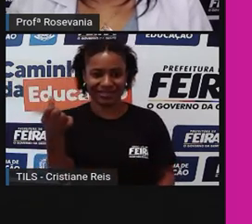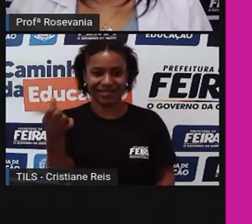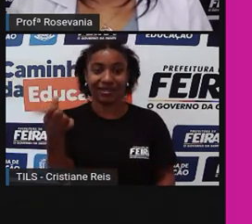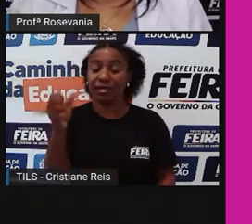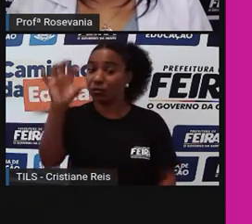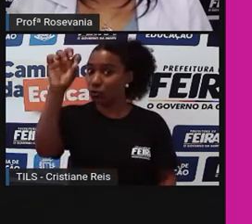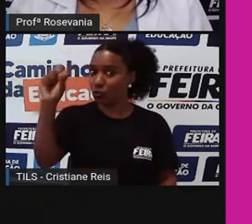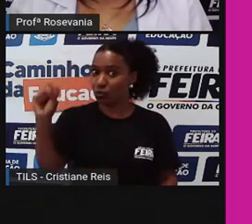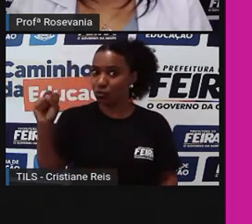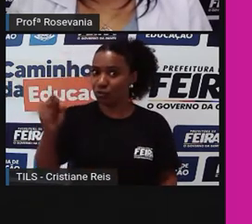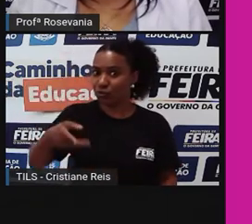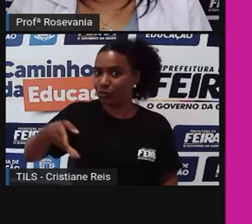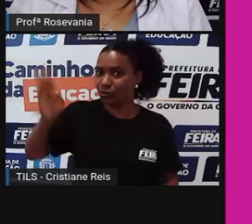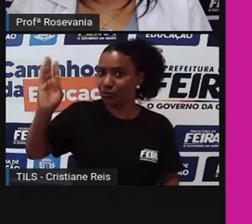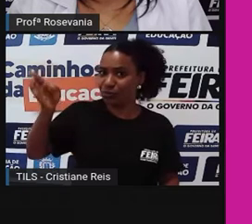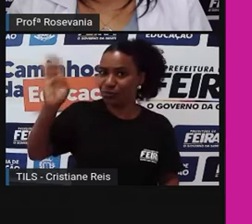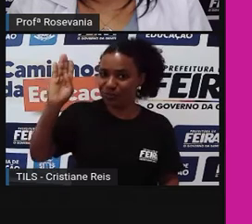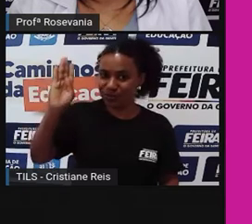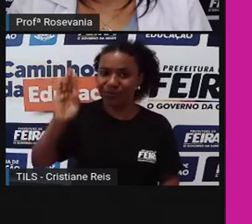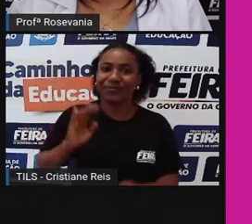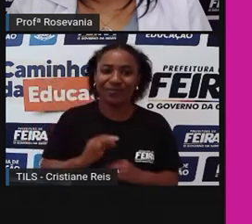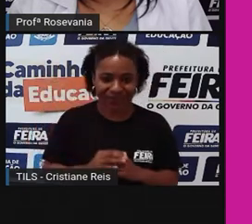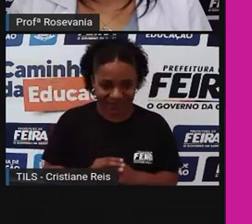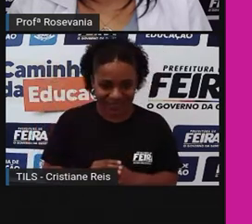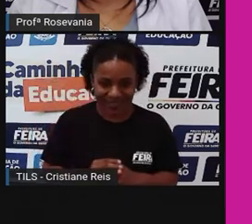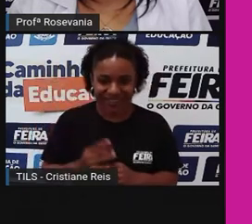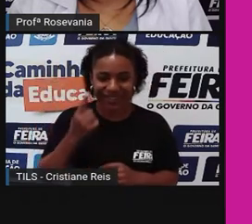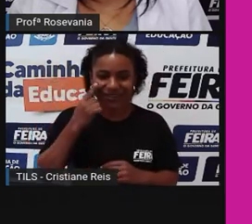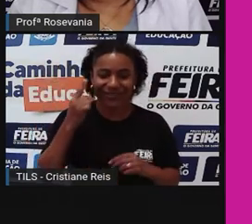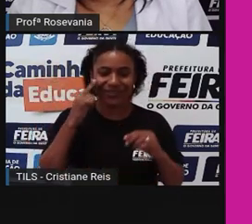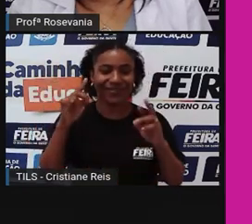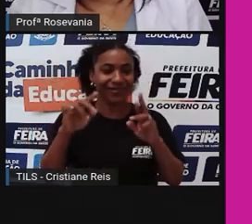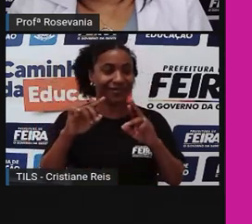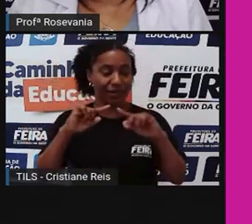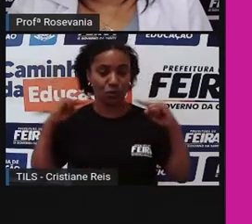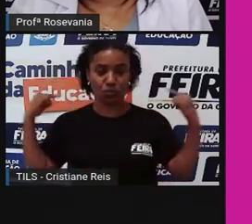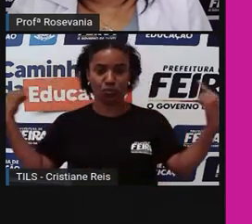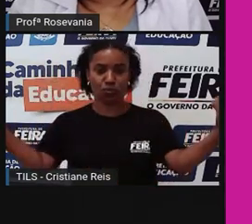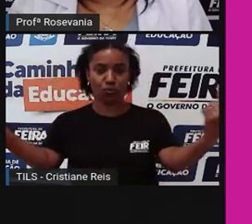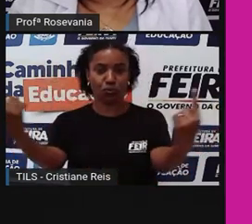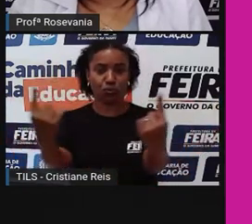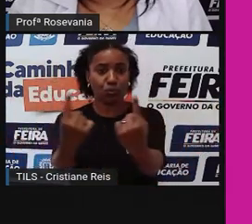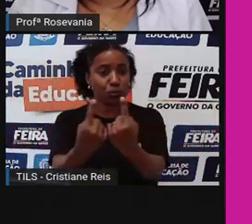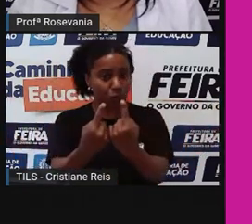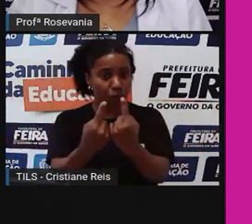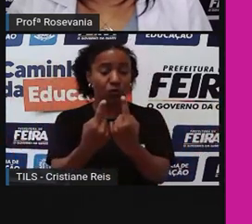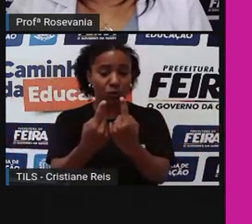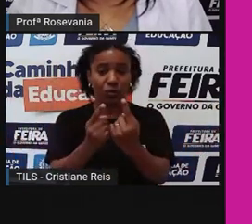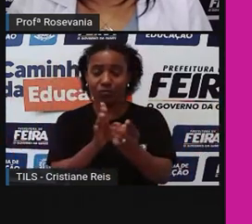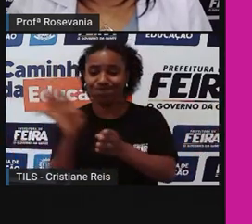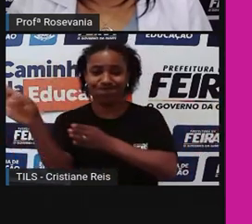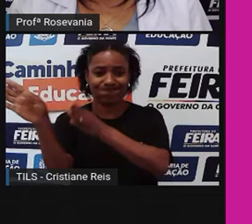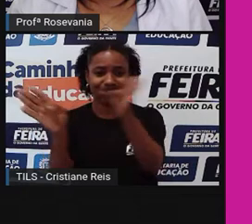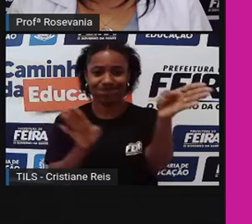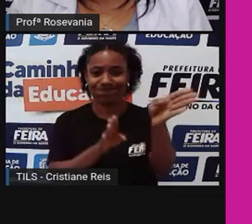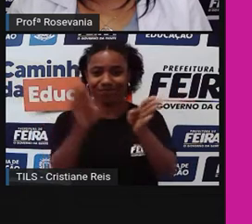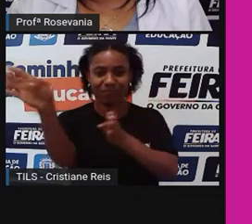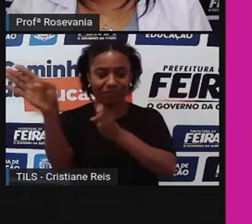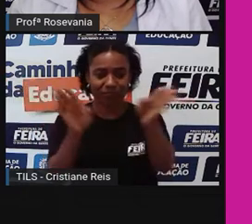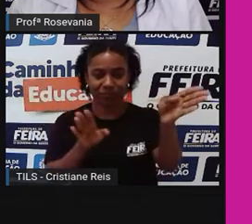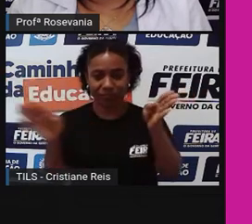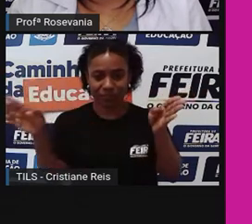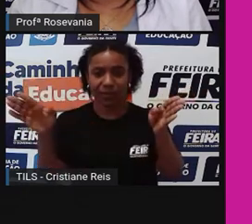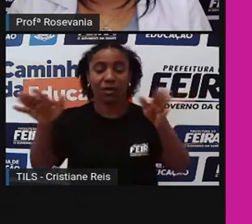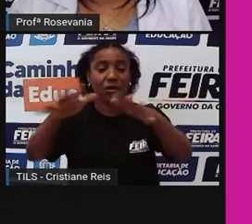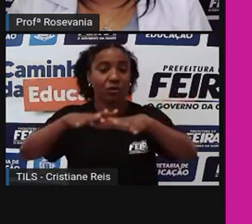Então, a gente tem toda essa característica, é nosso anel de contorno, que é a Avenida Eduardo Frois da Mota. Então, esse espaço aqui